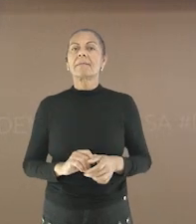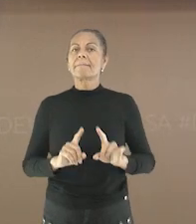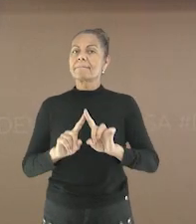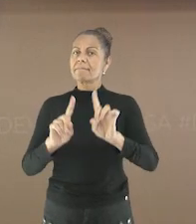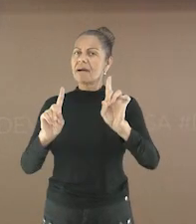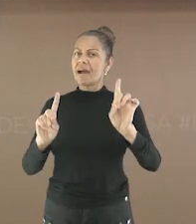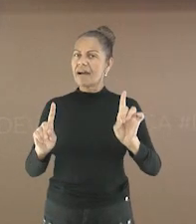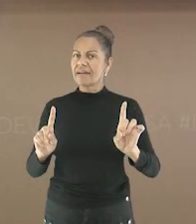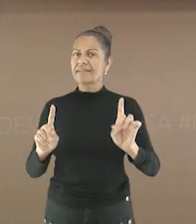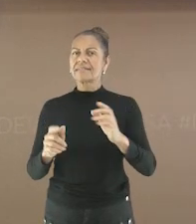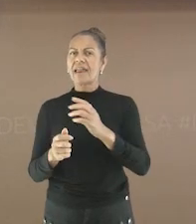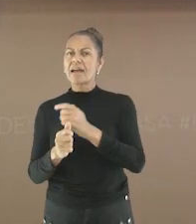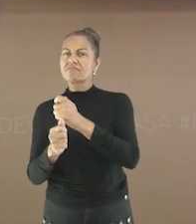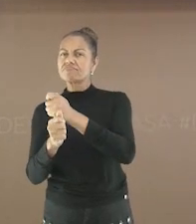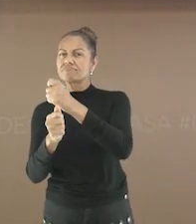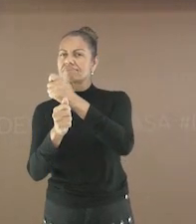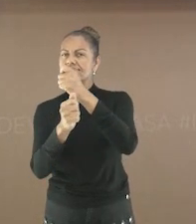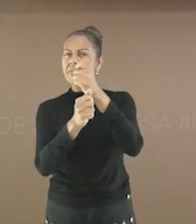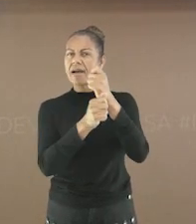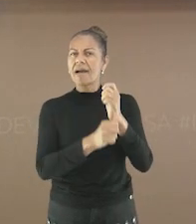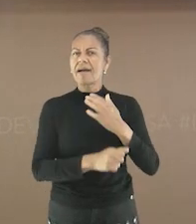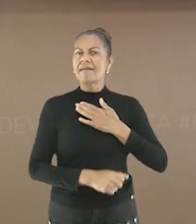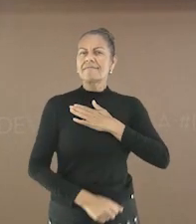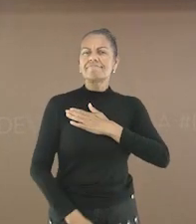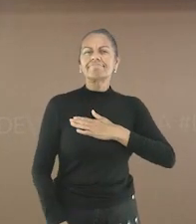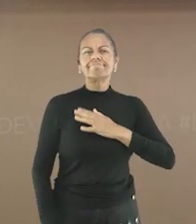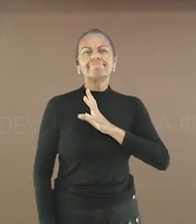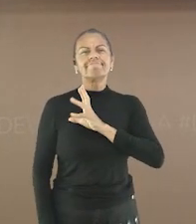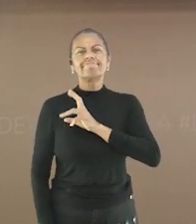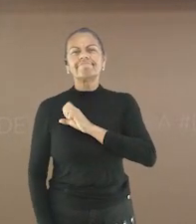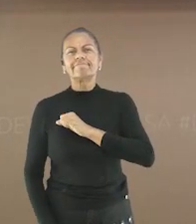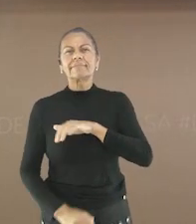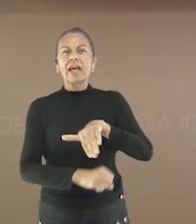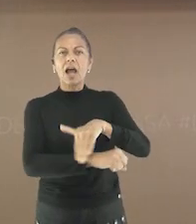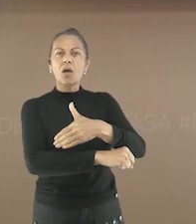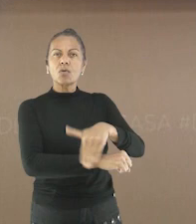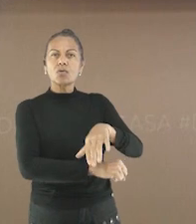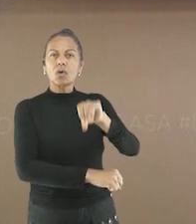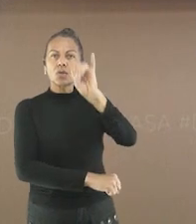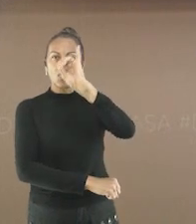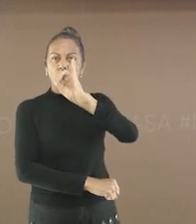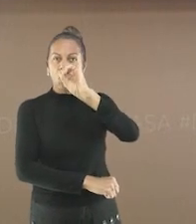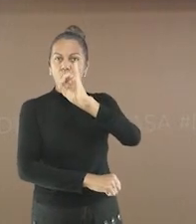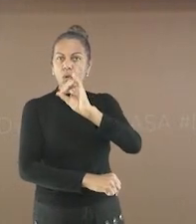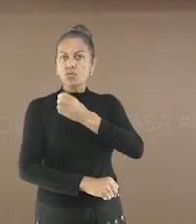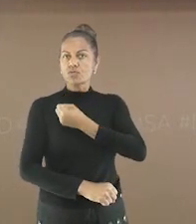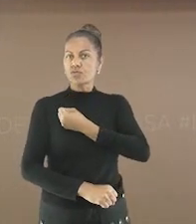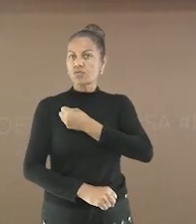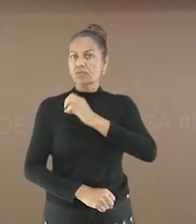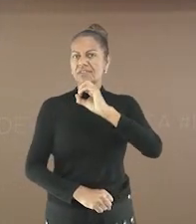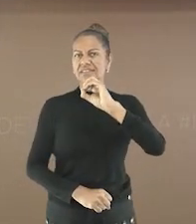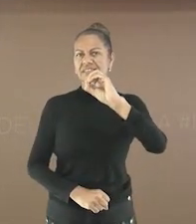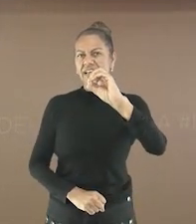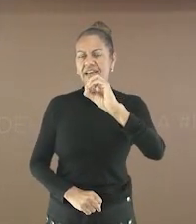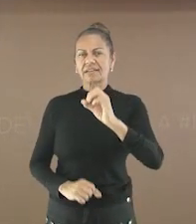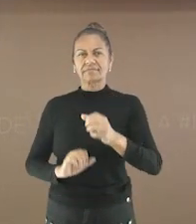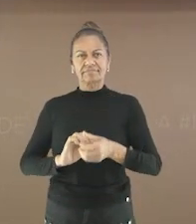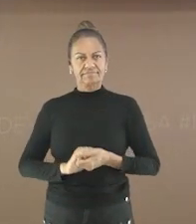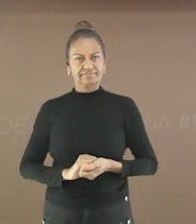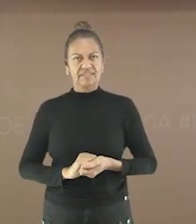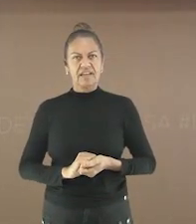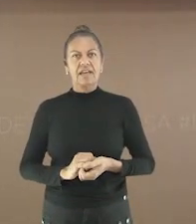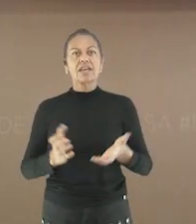era feita com muito esmero Na rua dos bobos número zero Eu quero saber O que